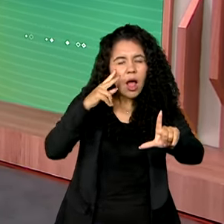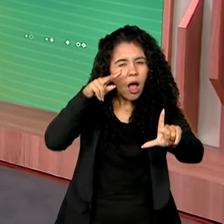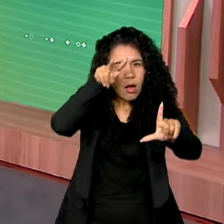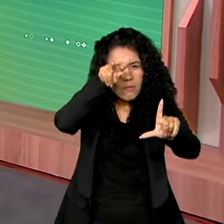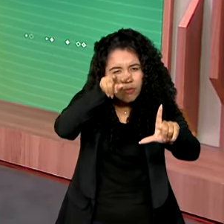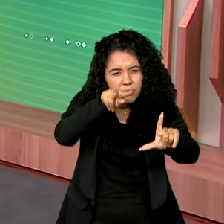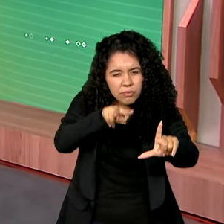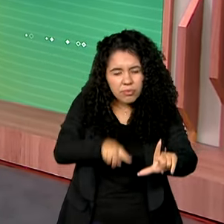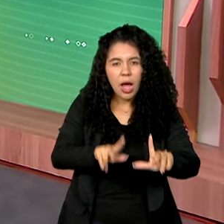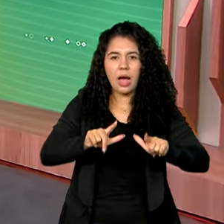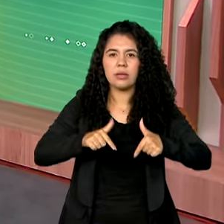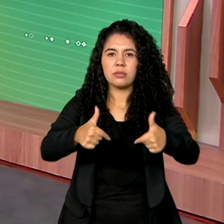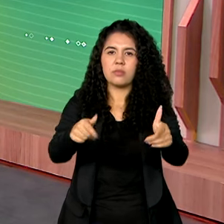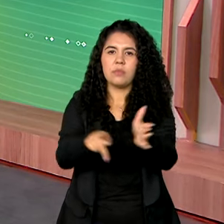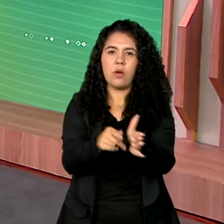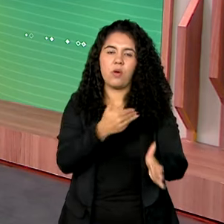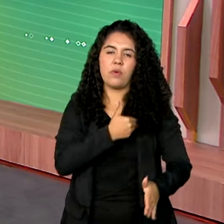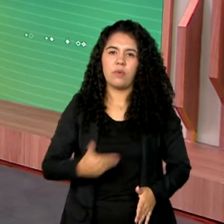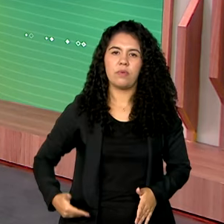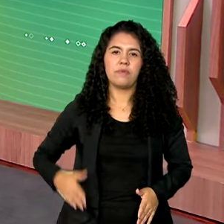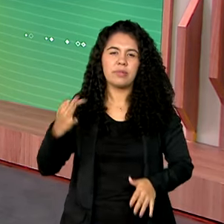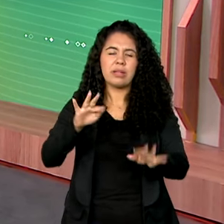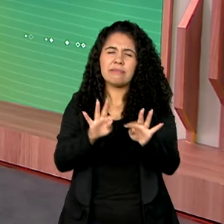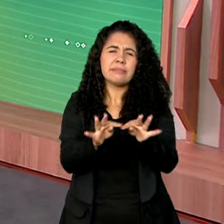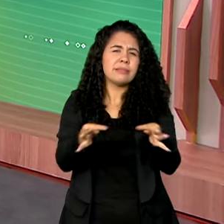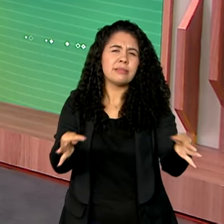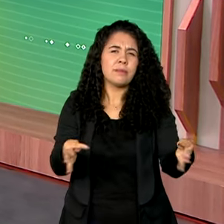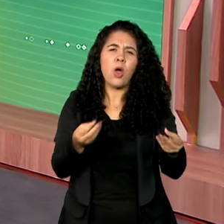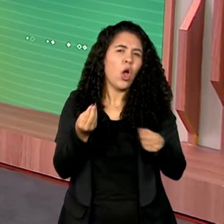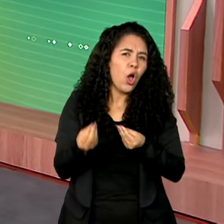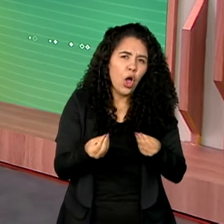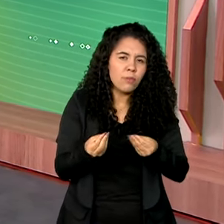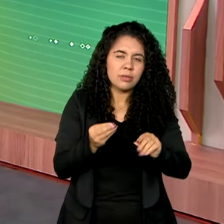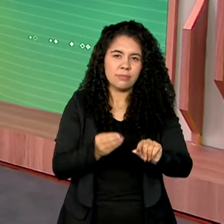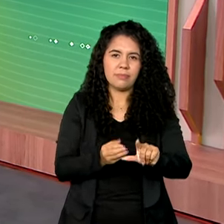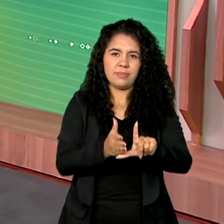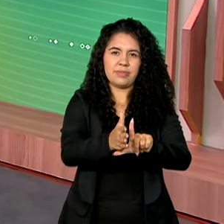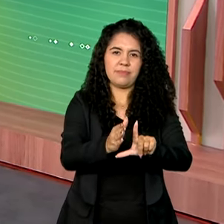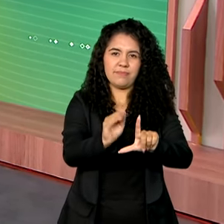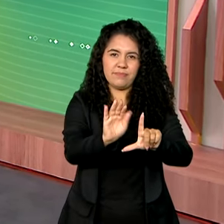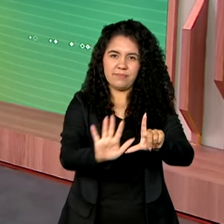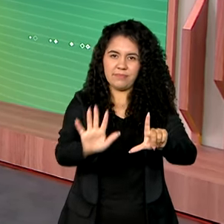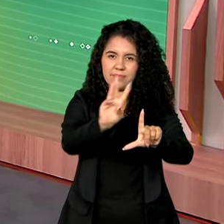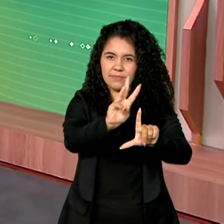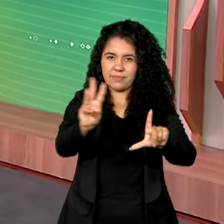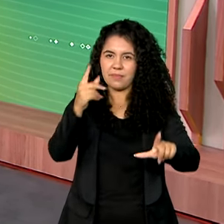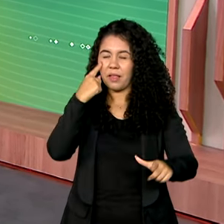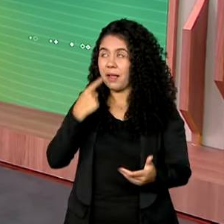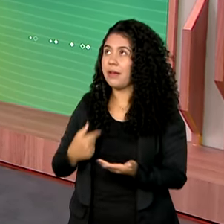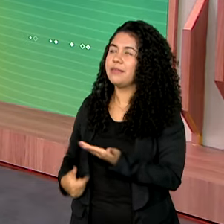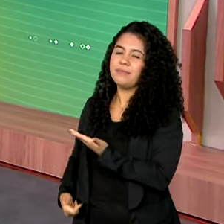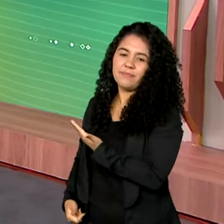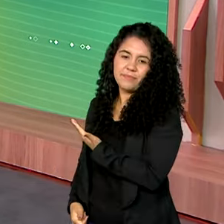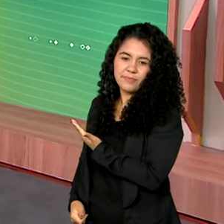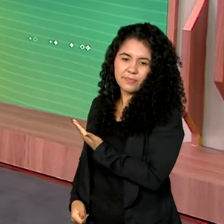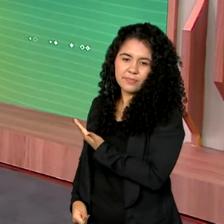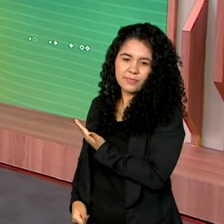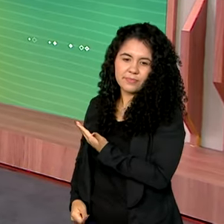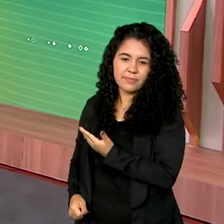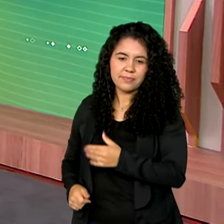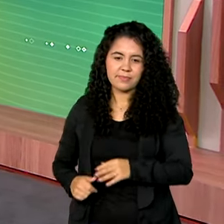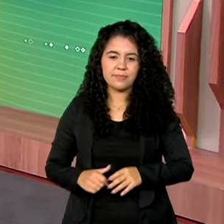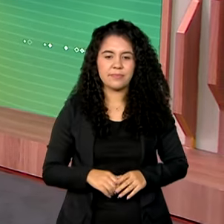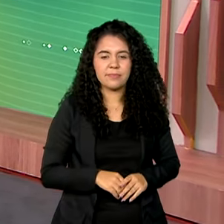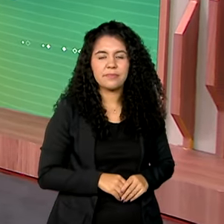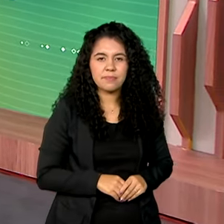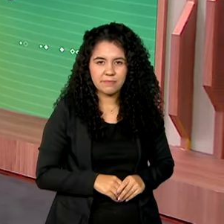brasileiro, de forma muito simples. Basta acessar gov.br barra comunica.br e conferir o